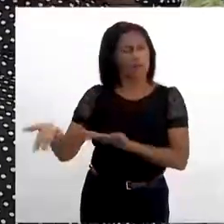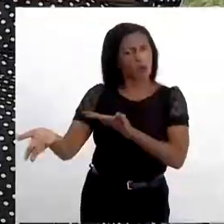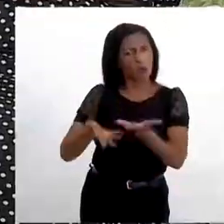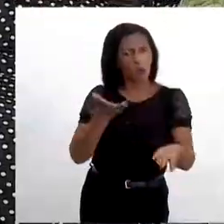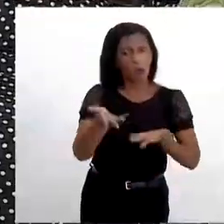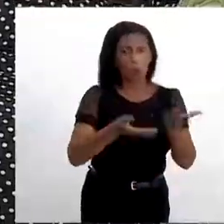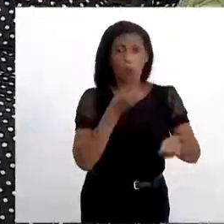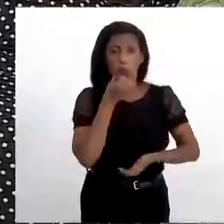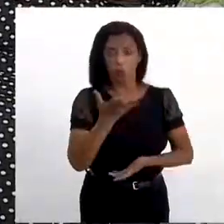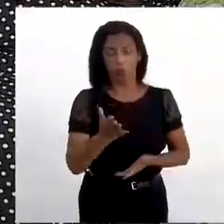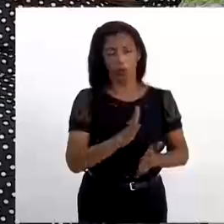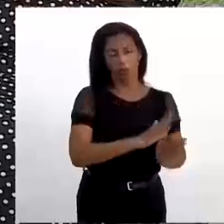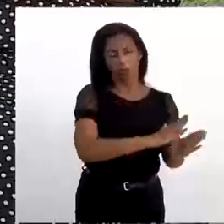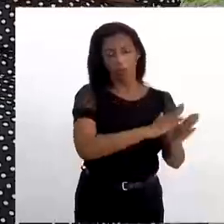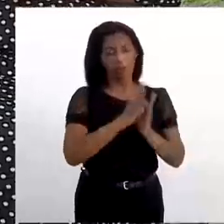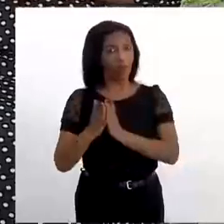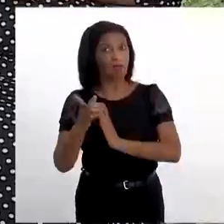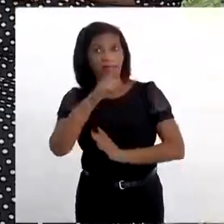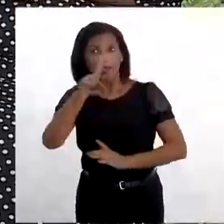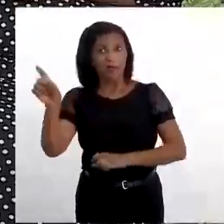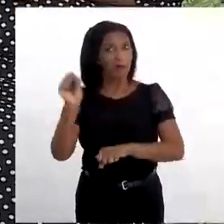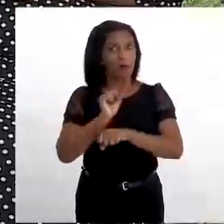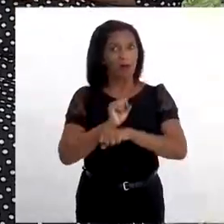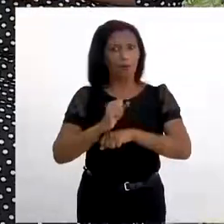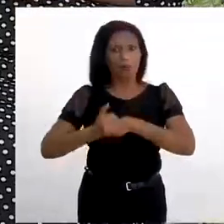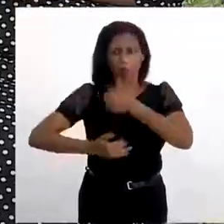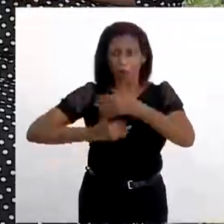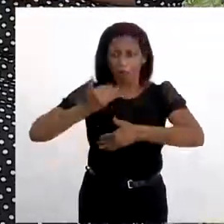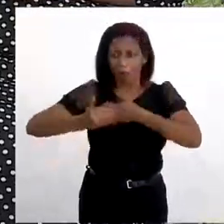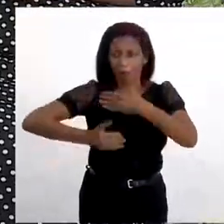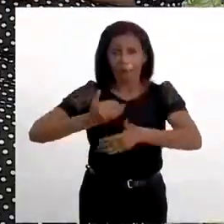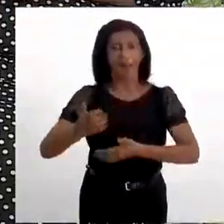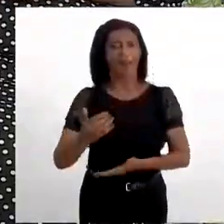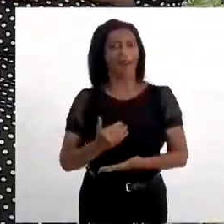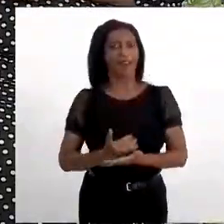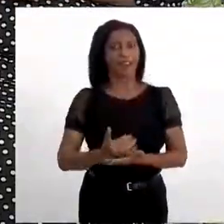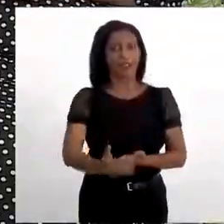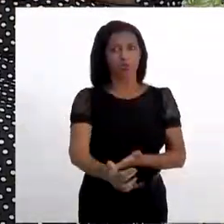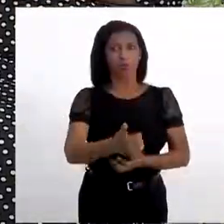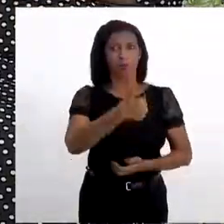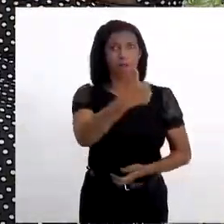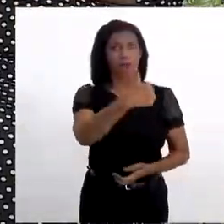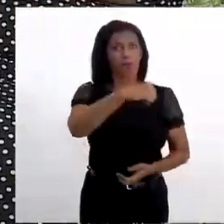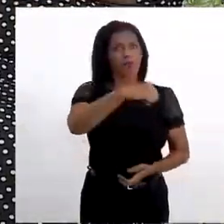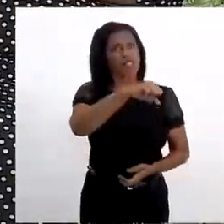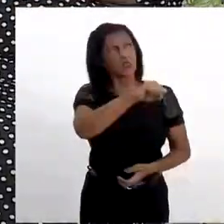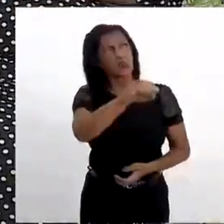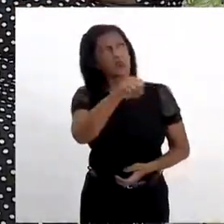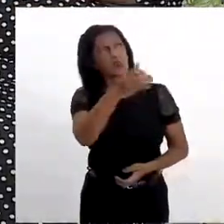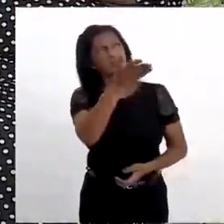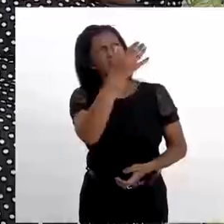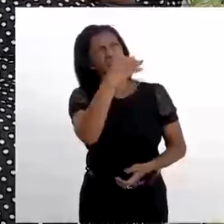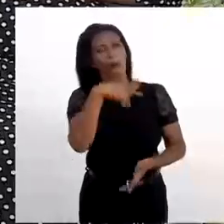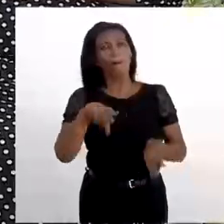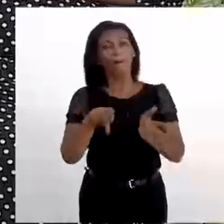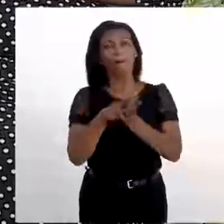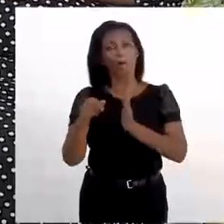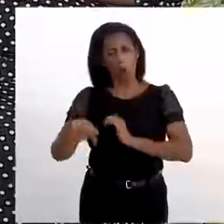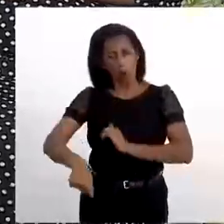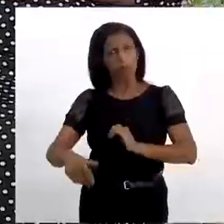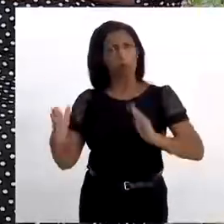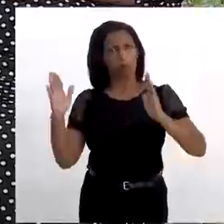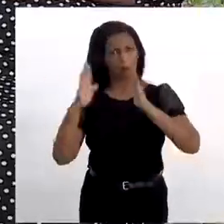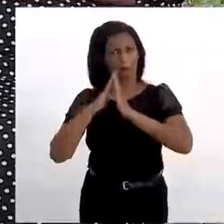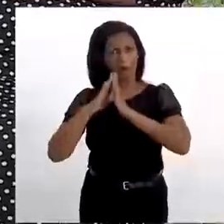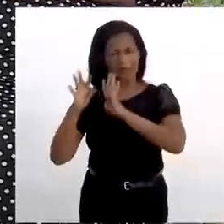era muito bom. Daí para cá, nós não pagamos mais. Até porque nós começamos mesmo, em 1980 e pouco, com o próprio pessoal da